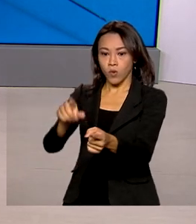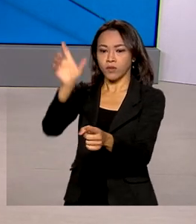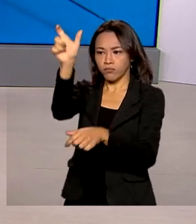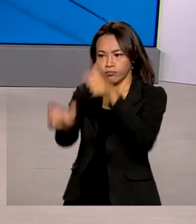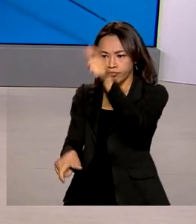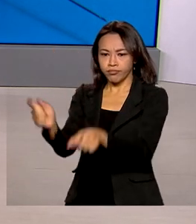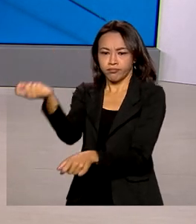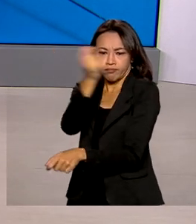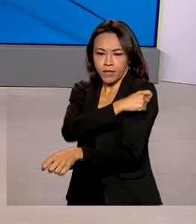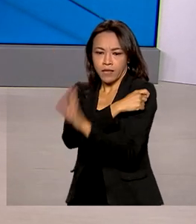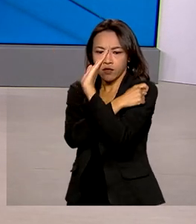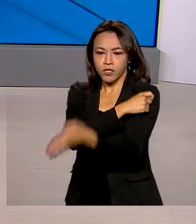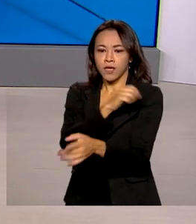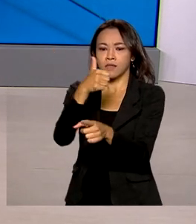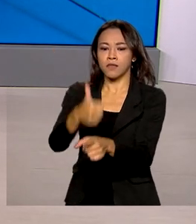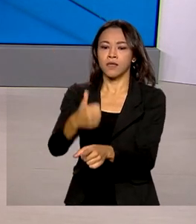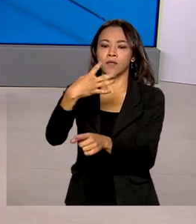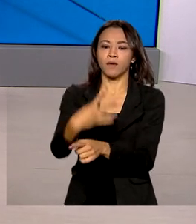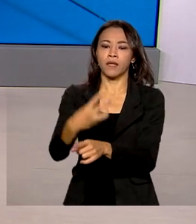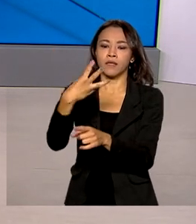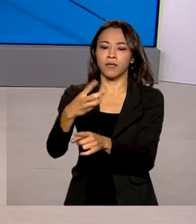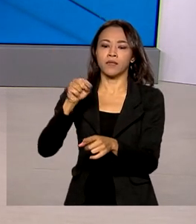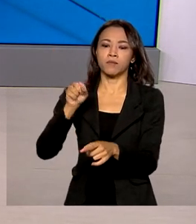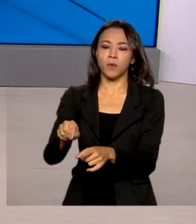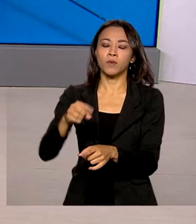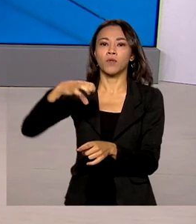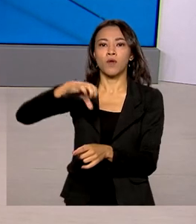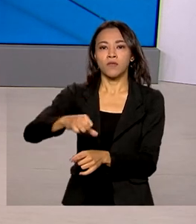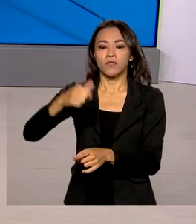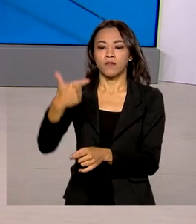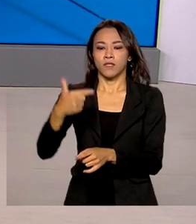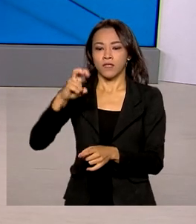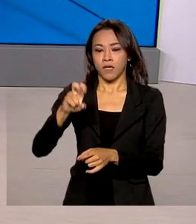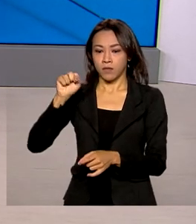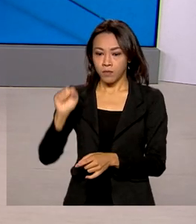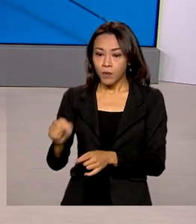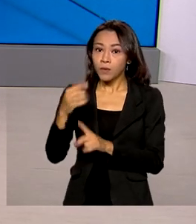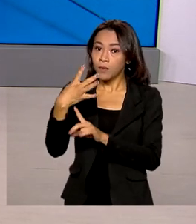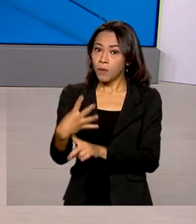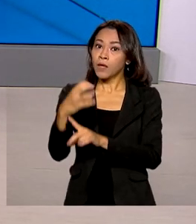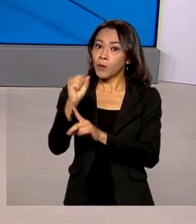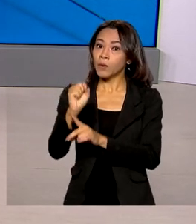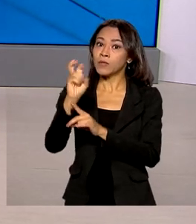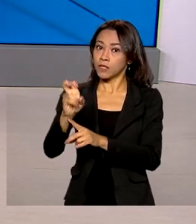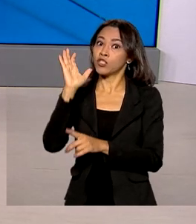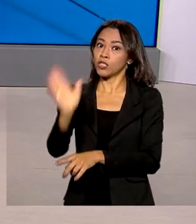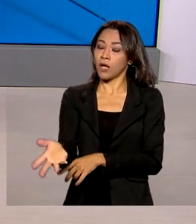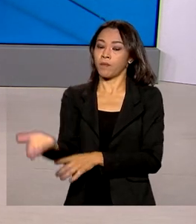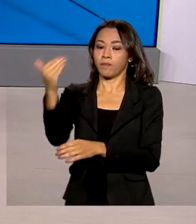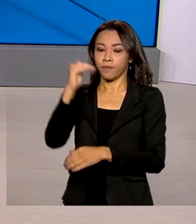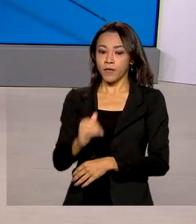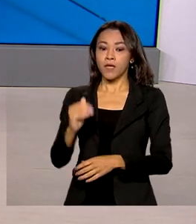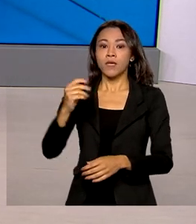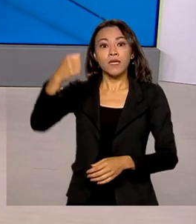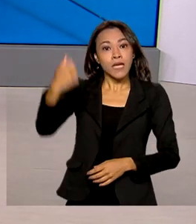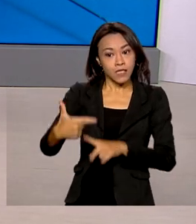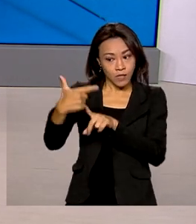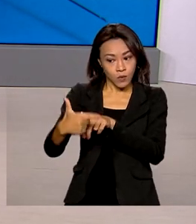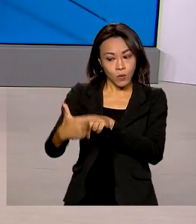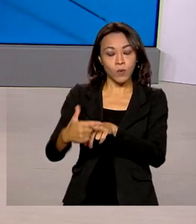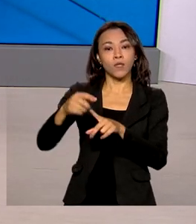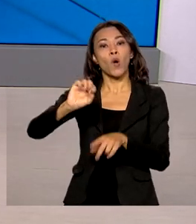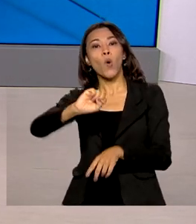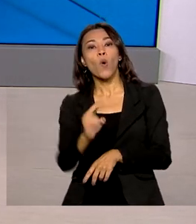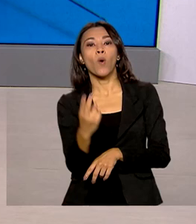143.925.485 pessoas tomaram a primeira dose da vacina e o número de brasileiros que tomaram a segunda